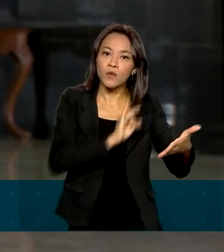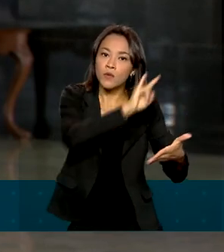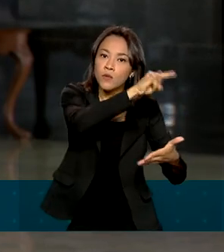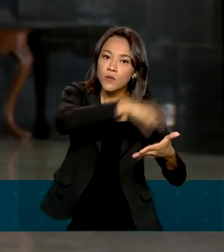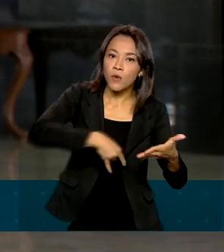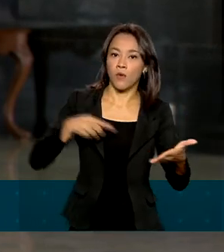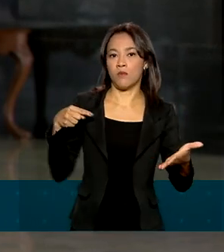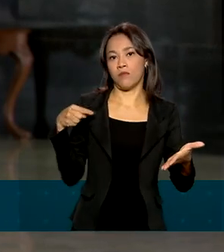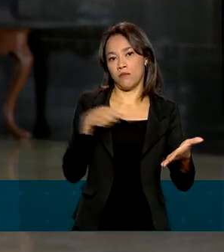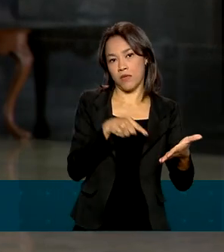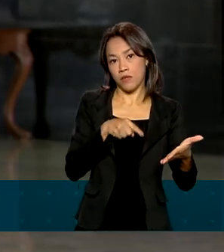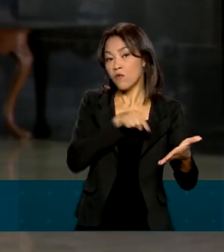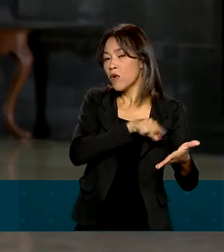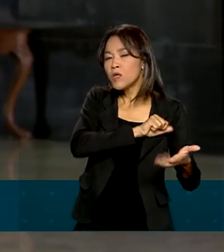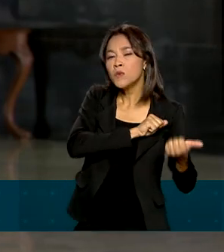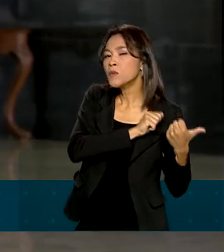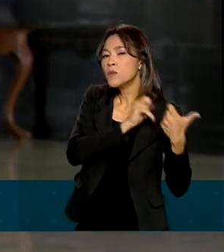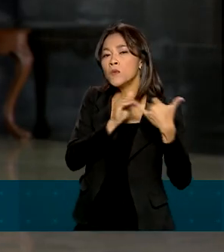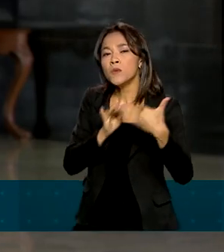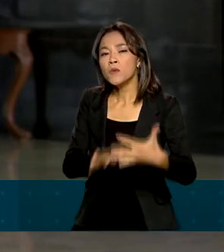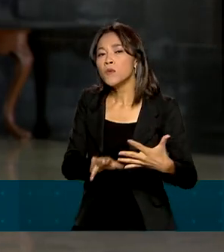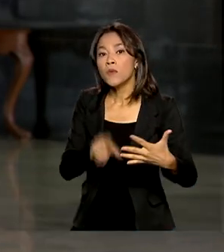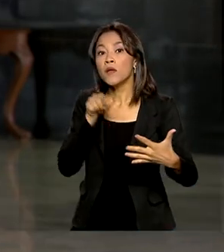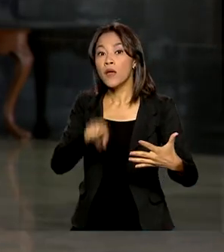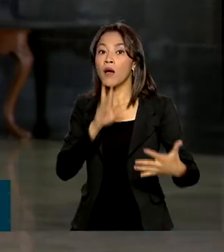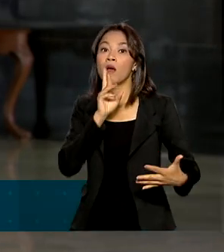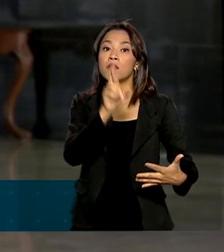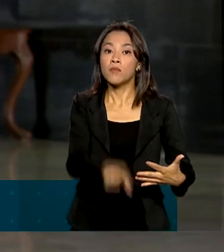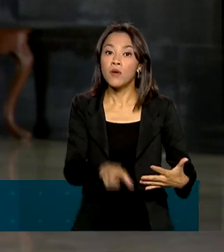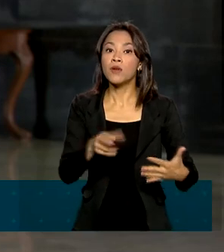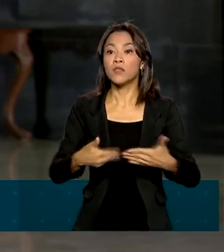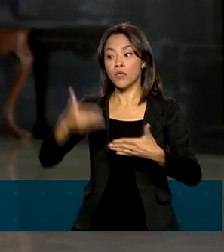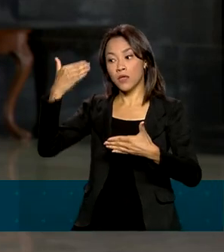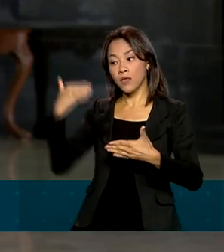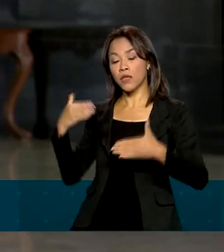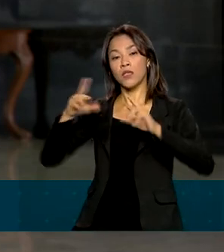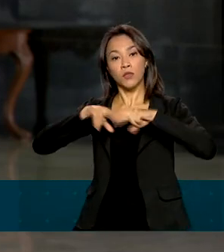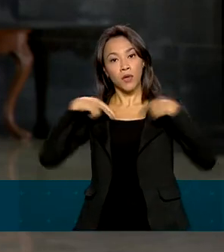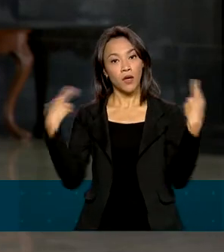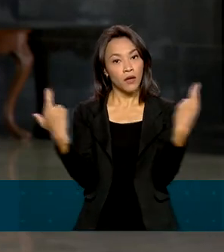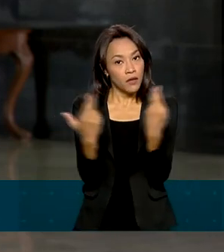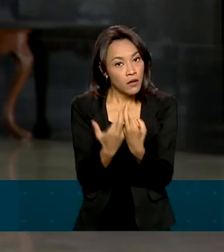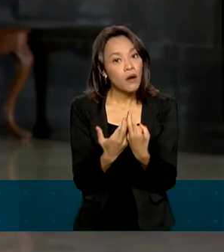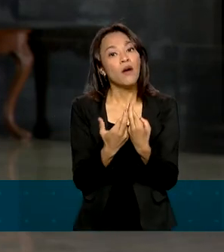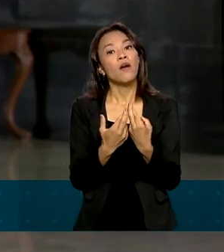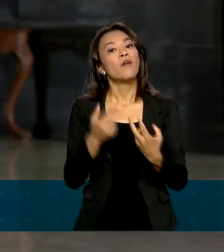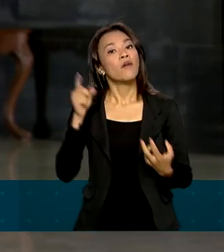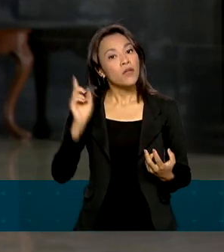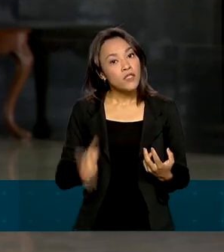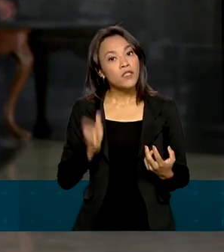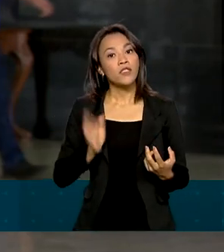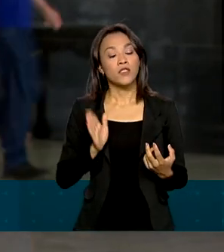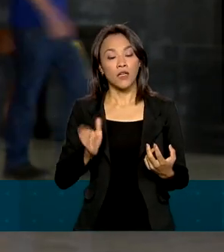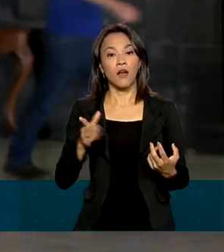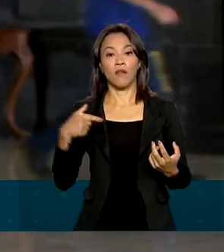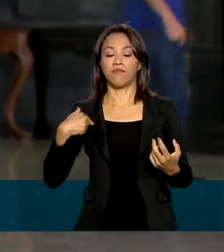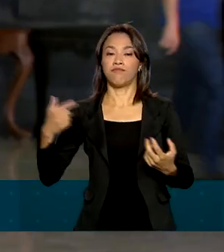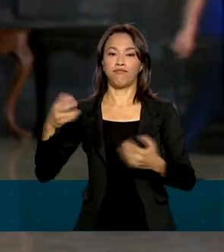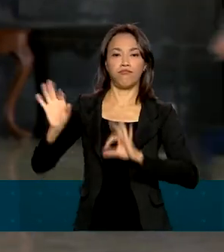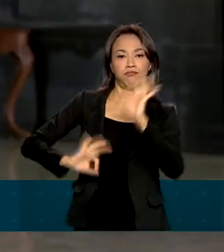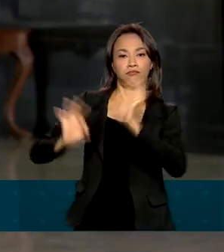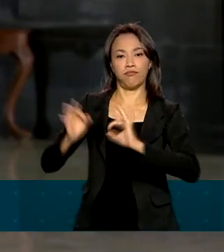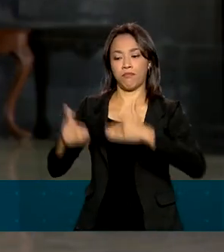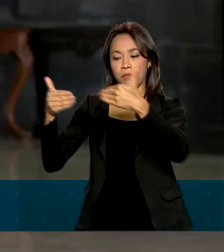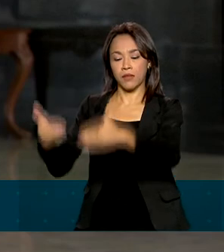à Covid. Ele vai trazer o resultado de uma consulta pública feita pelo Ministério da Saúde, que teve a participação de mais de